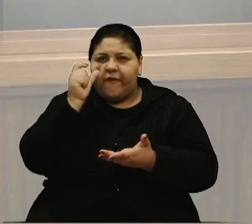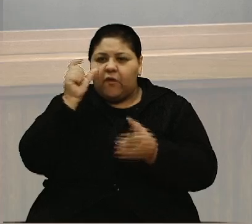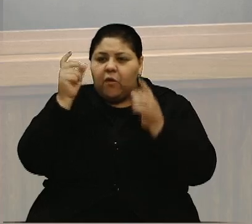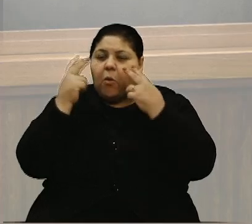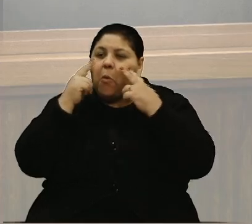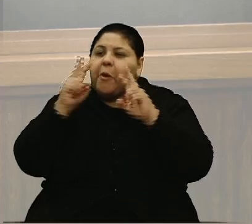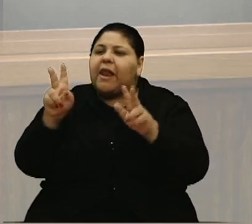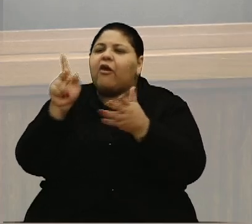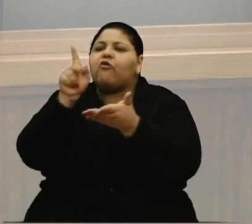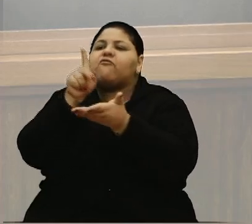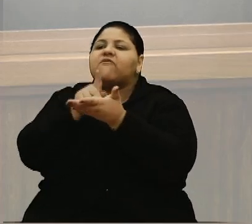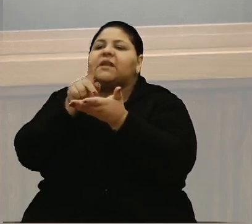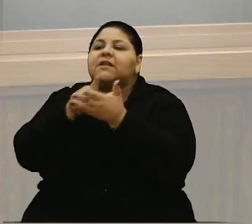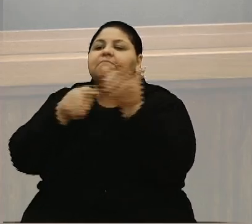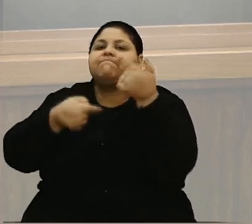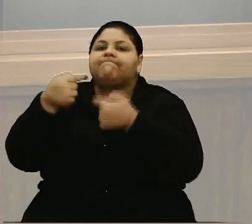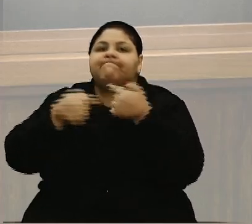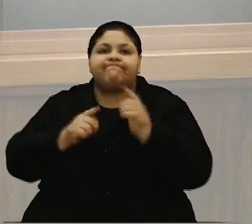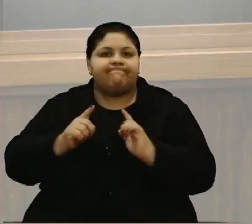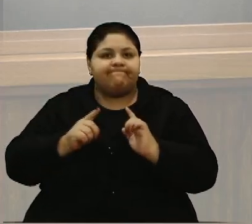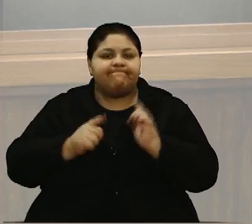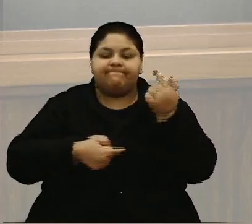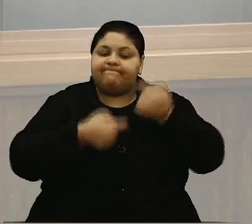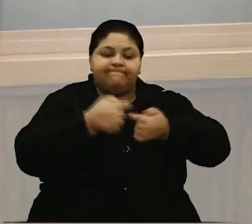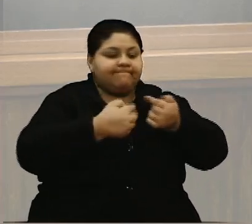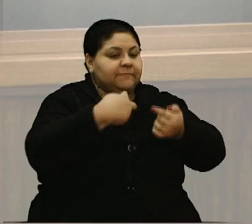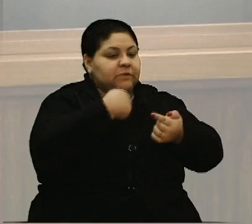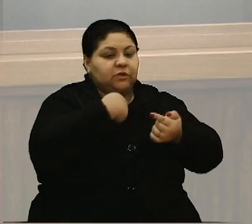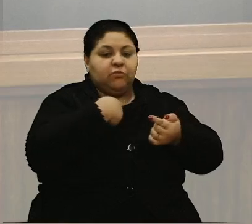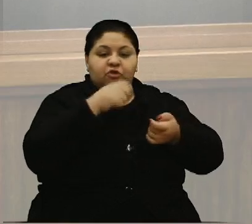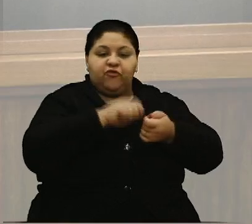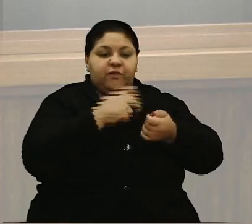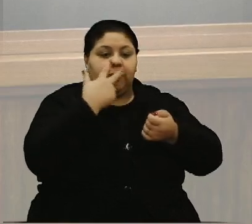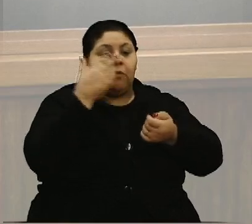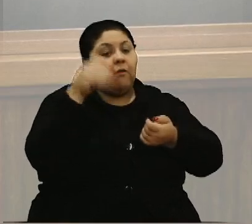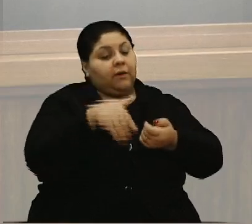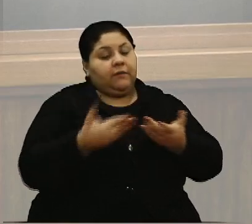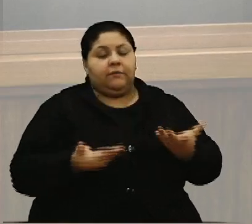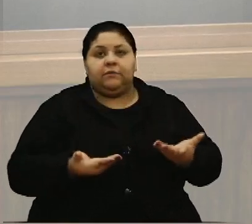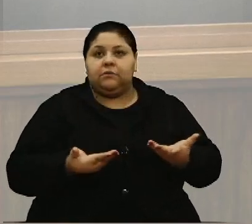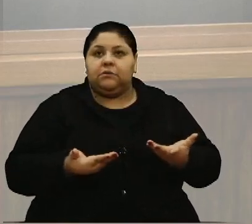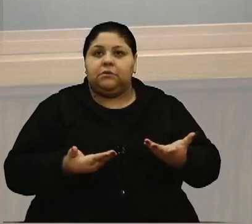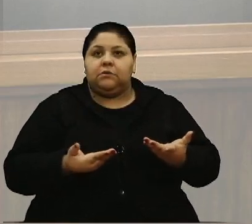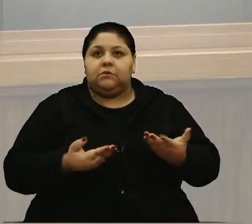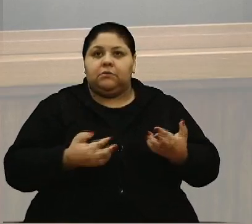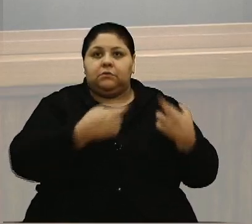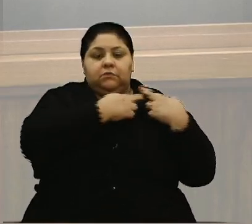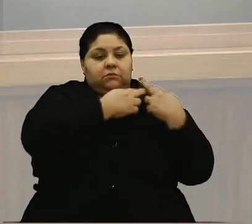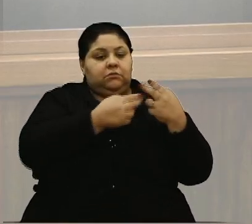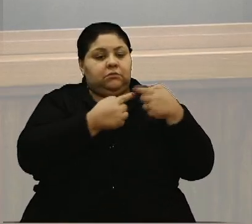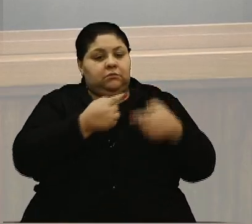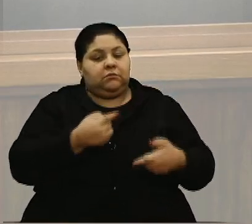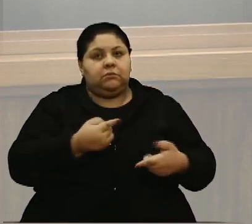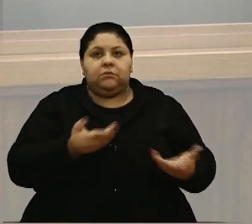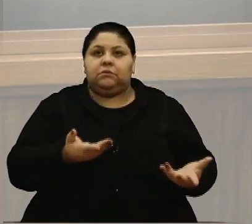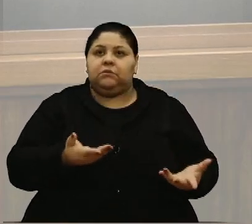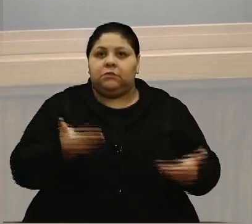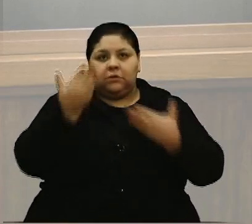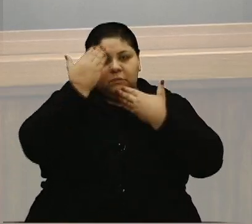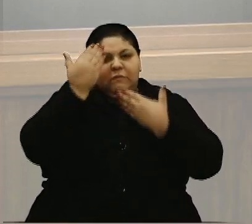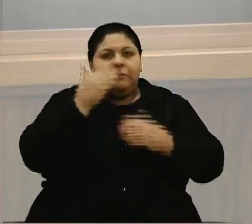esse debate. Esse debate não pode ser feito dessa forma irresponsável que está sendo feito aqui. Muito